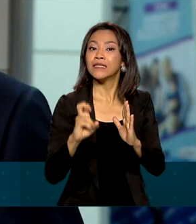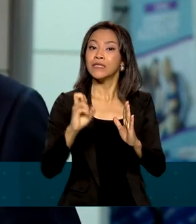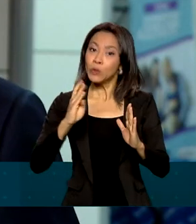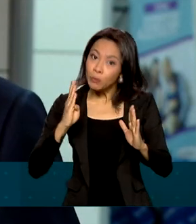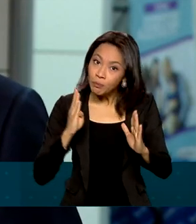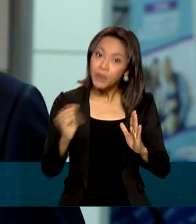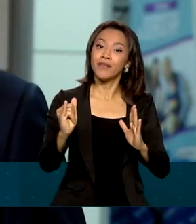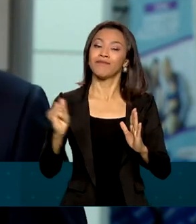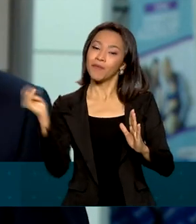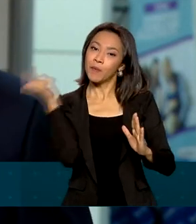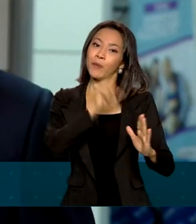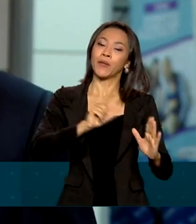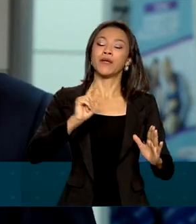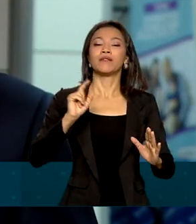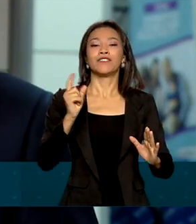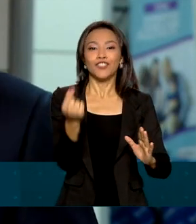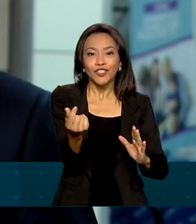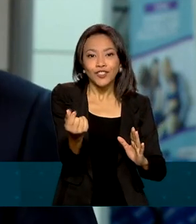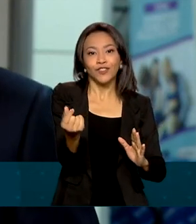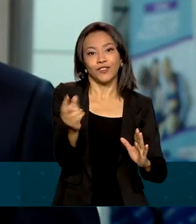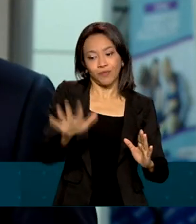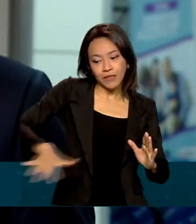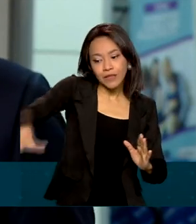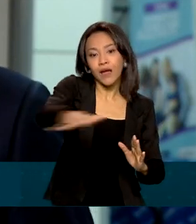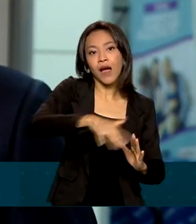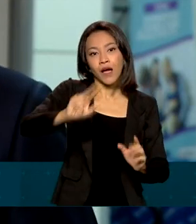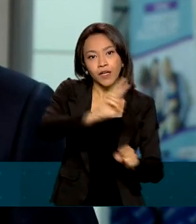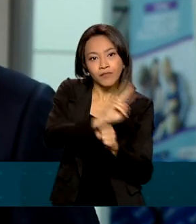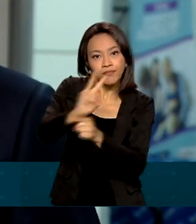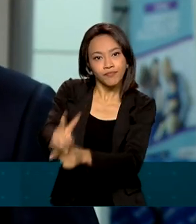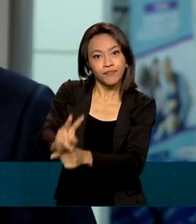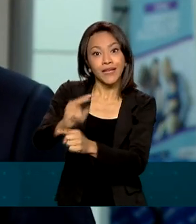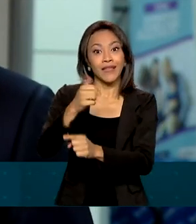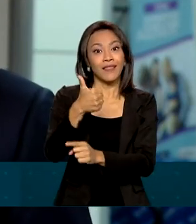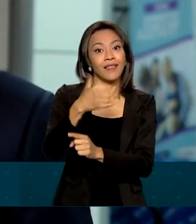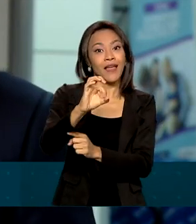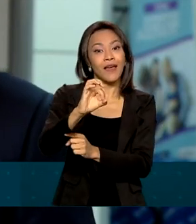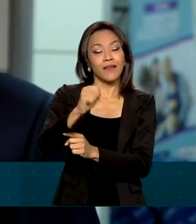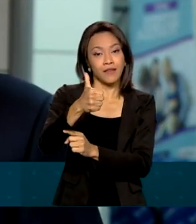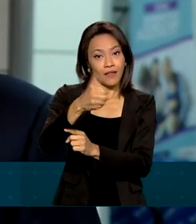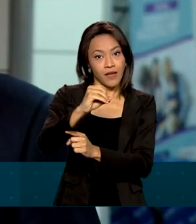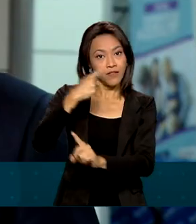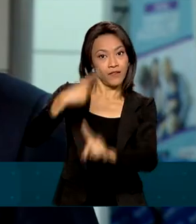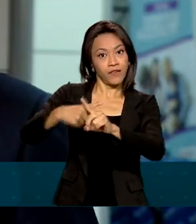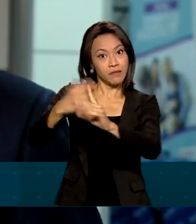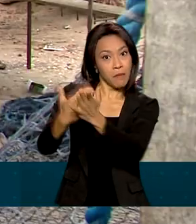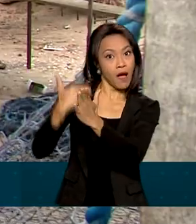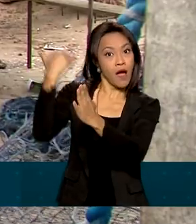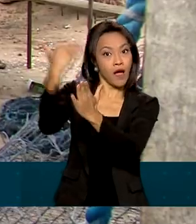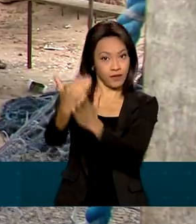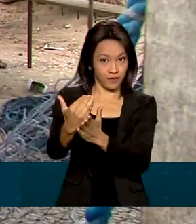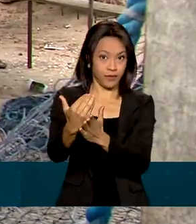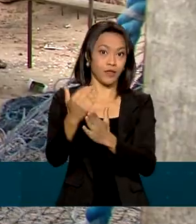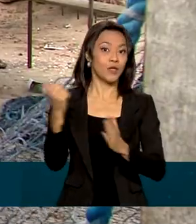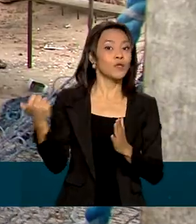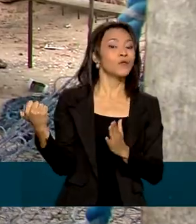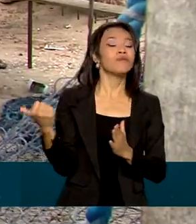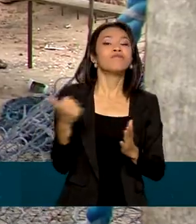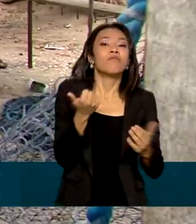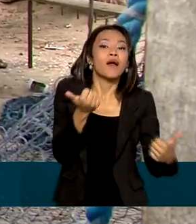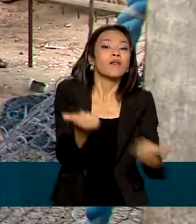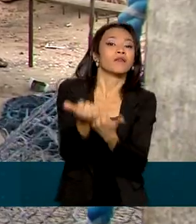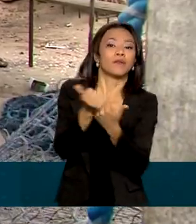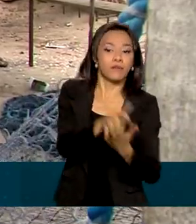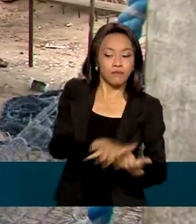reais de crédito no agronegócio. Dez vezes maior do que quando nós assumimos. Os pescadores